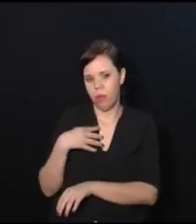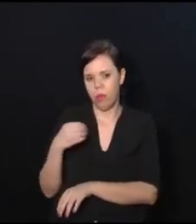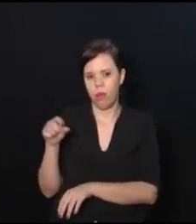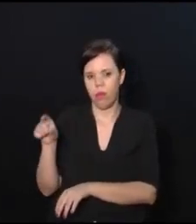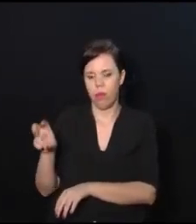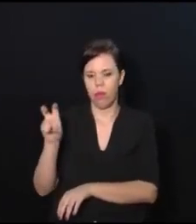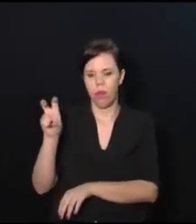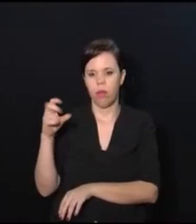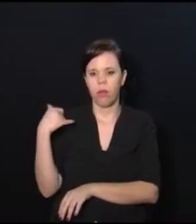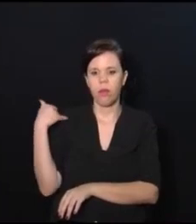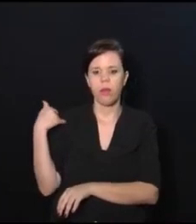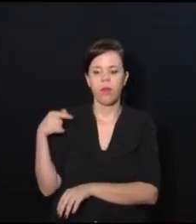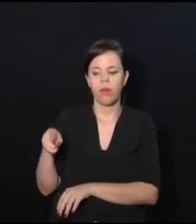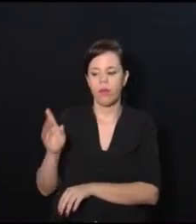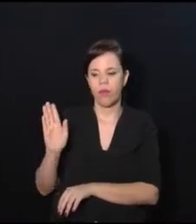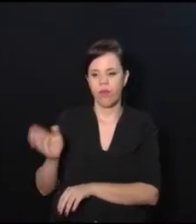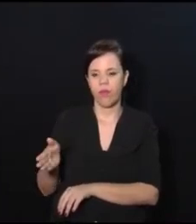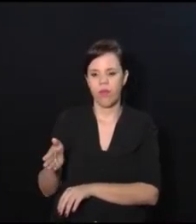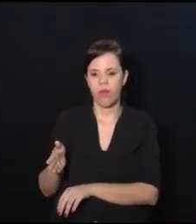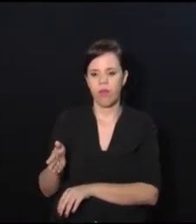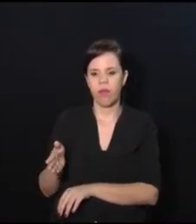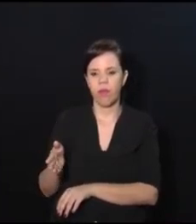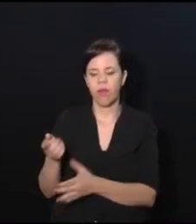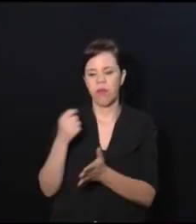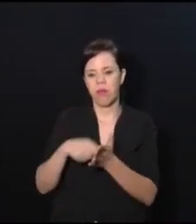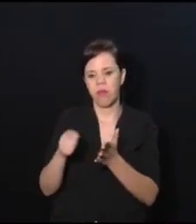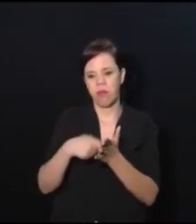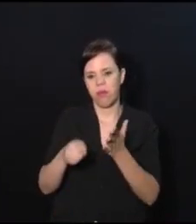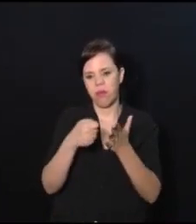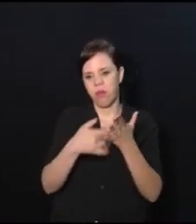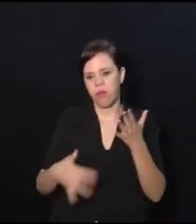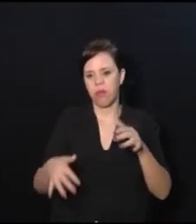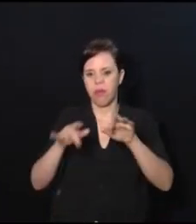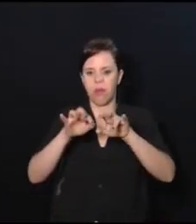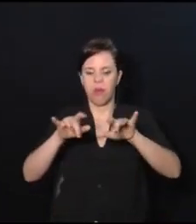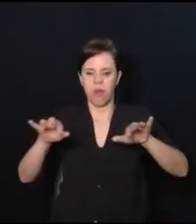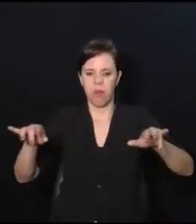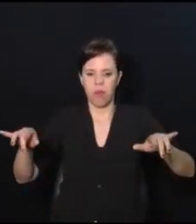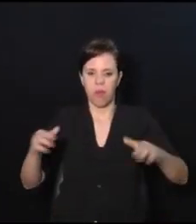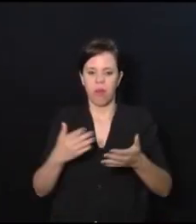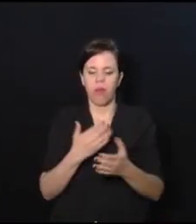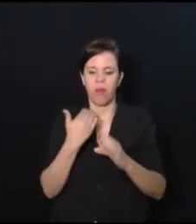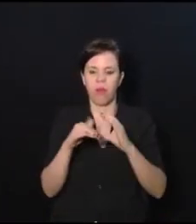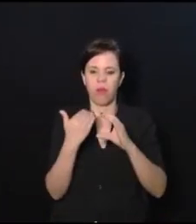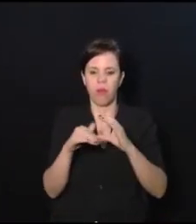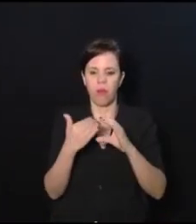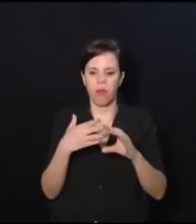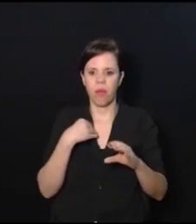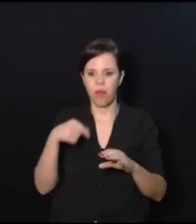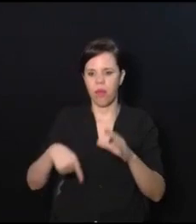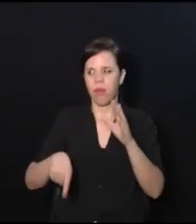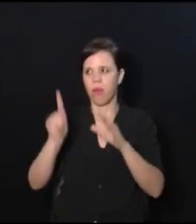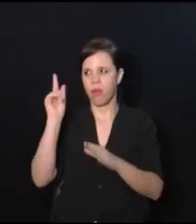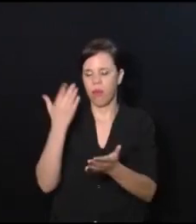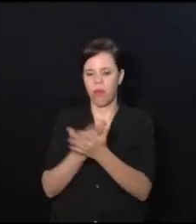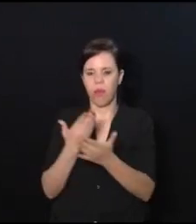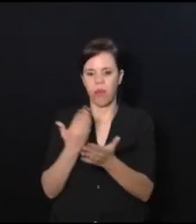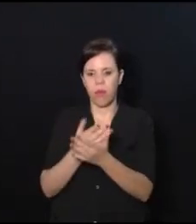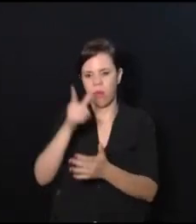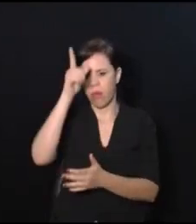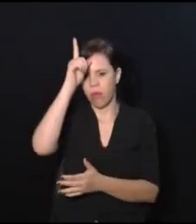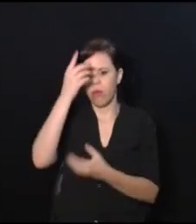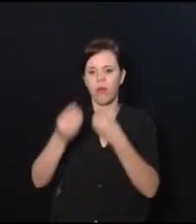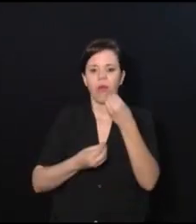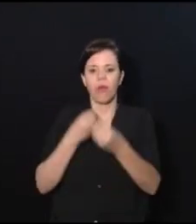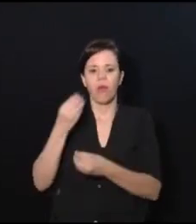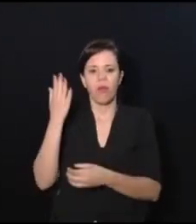Com cinco anos, ela já escrevia uma carta com começo e meio e fim. Ela me mandava e-mail quando eu fui estudar na Alemanha, para poder saber como